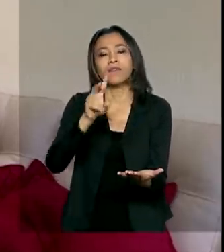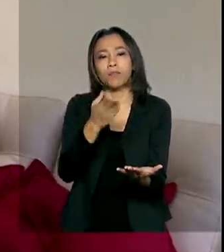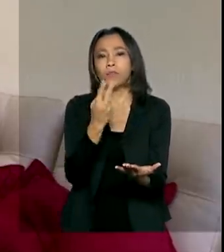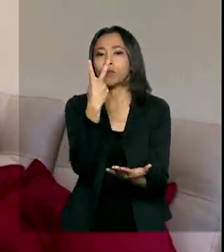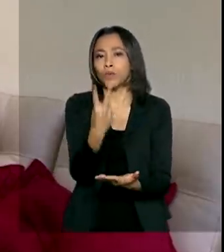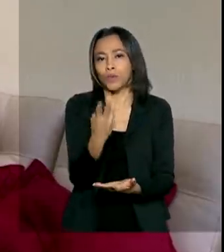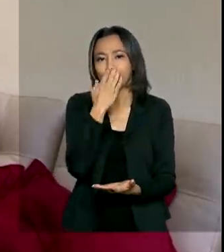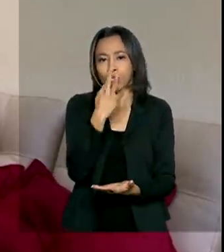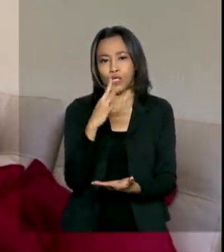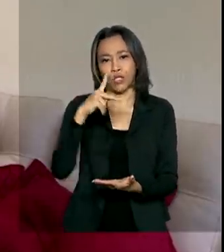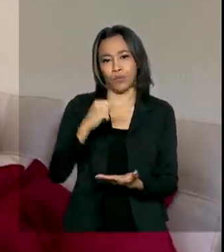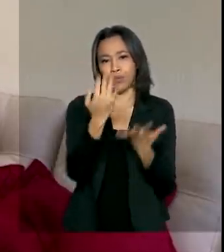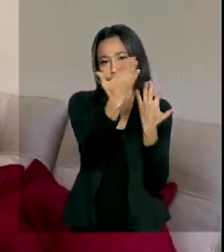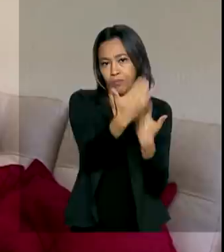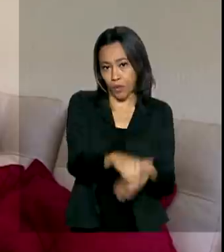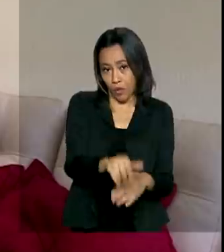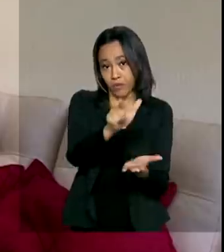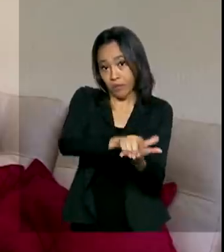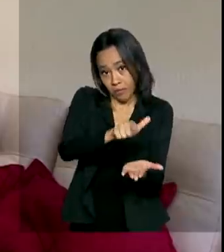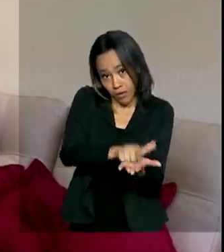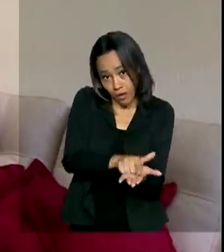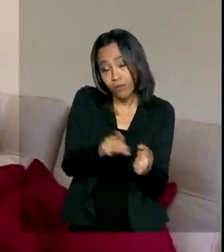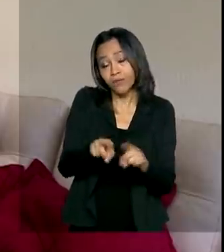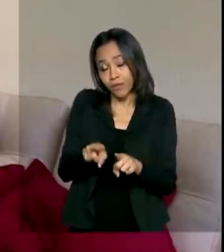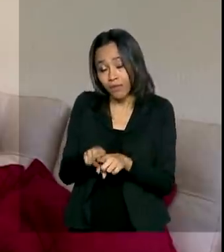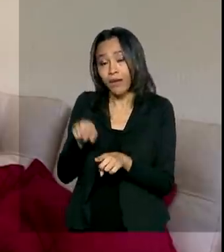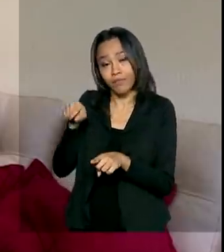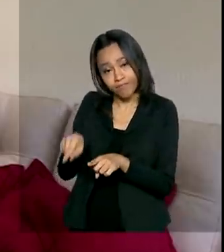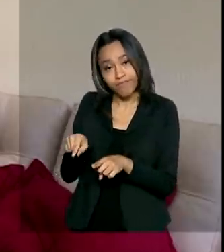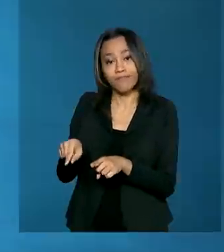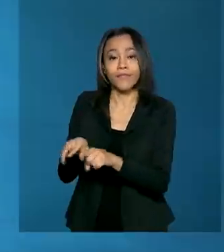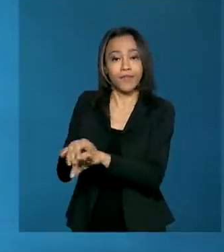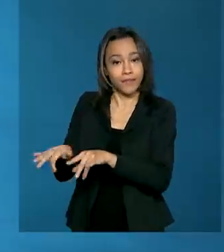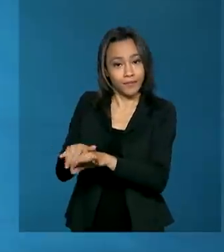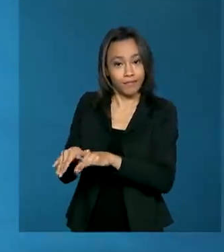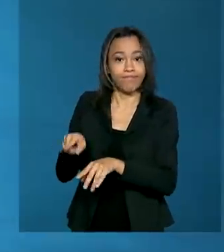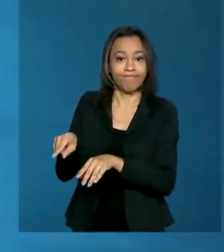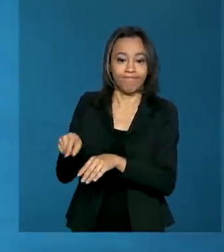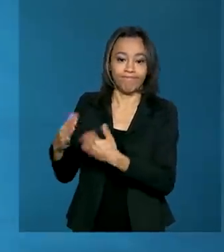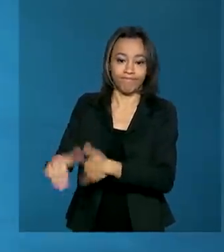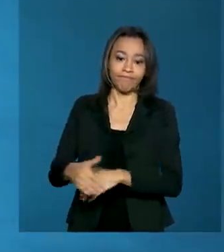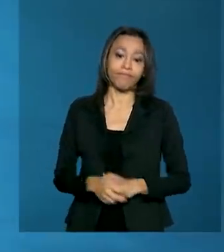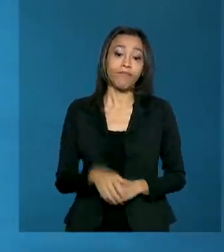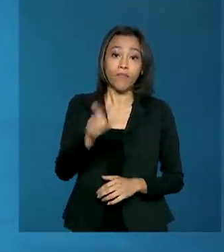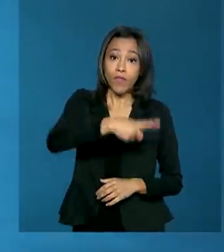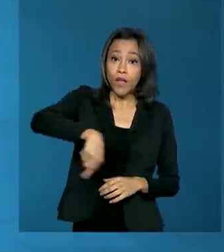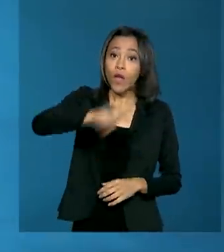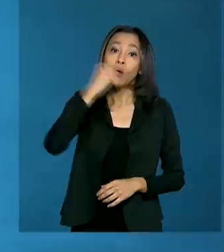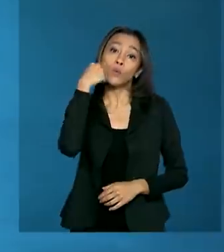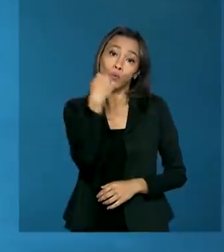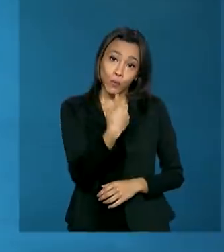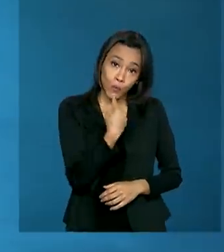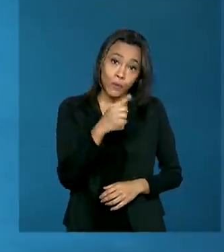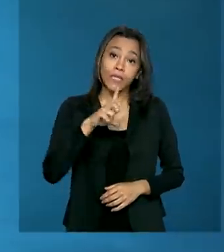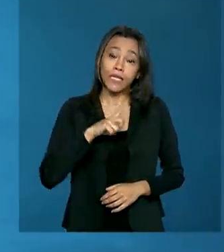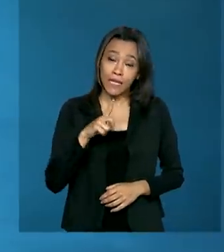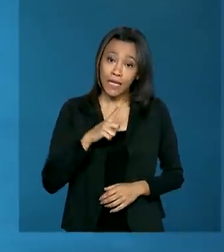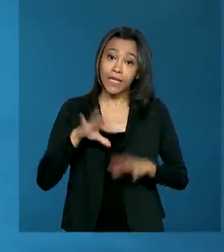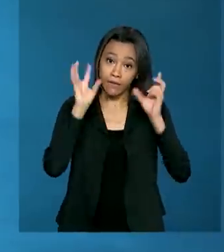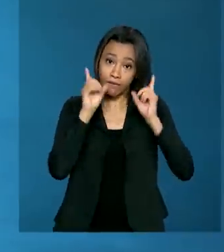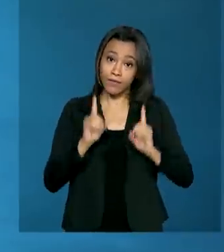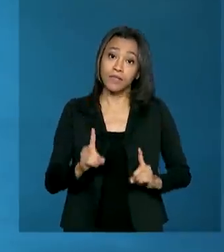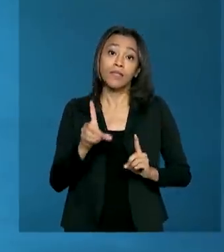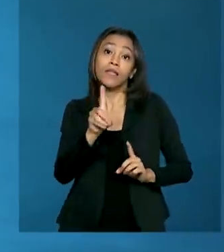tipos de provas, tanto a impressa quanto a digital. As pessoas surdas e com deficiência